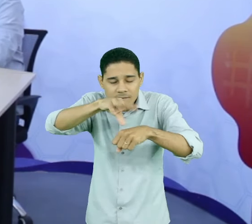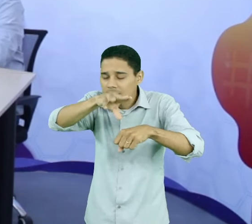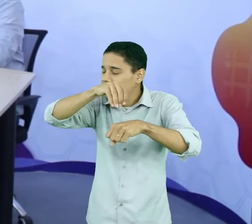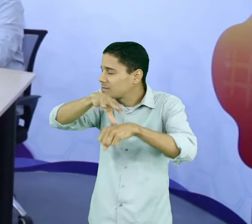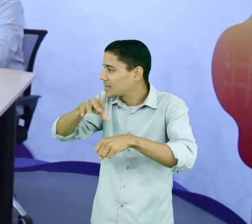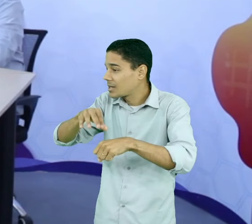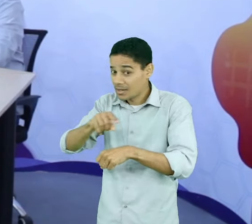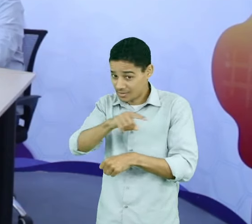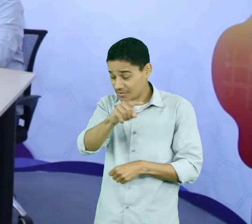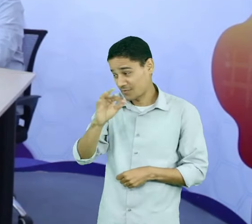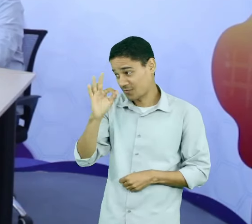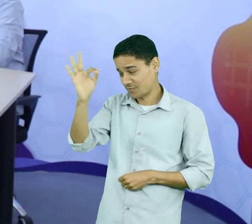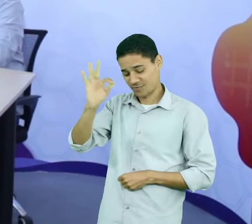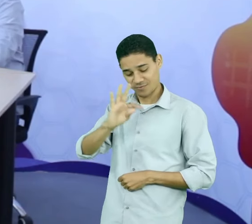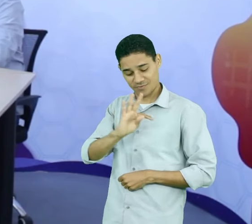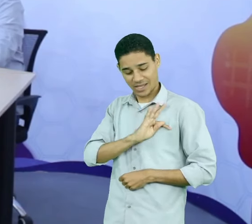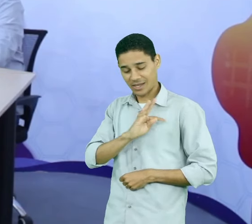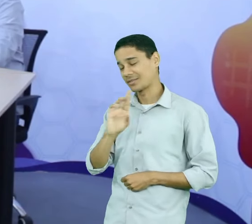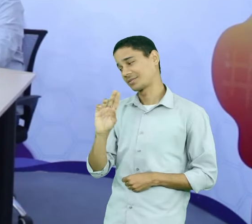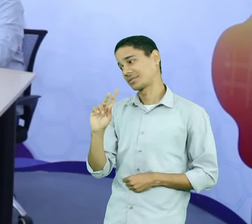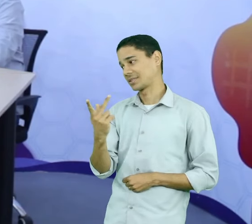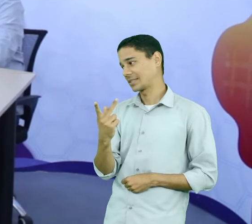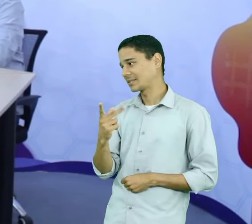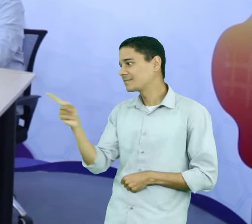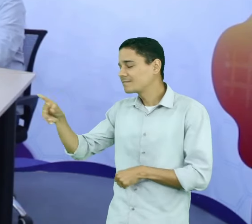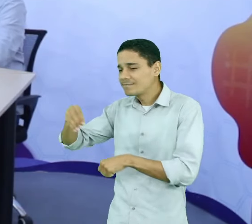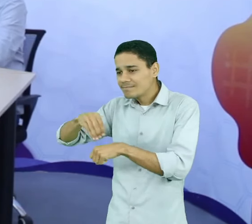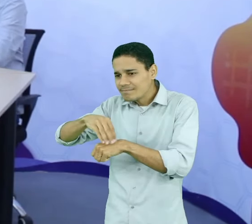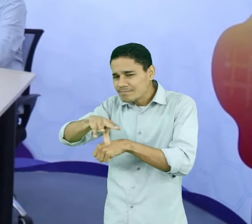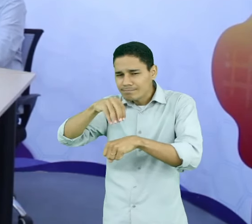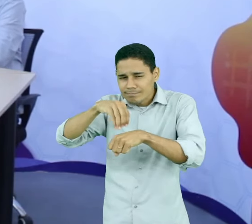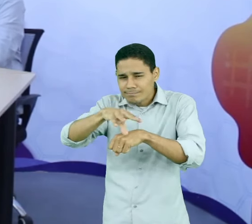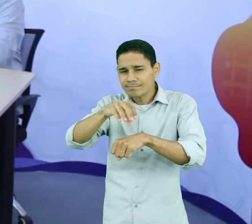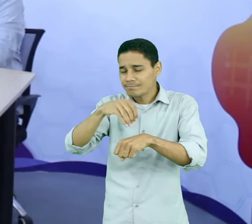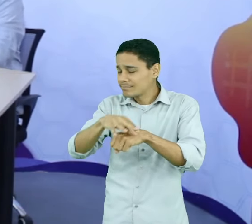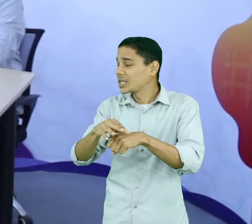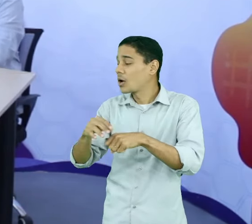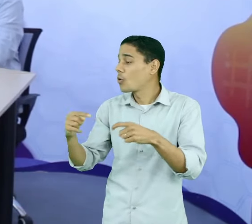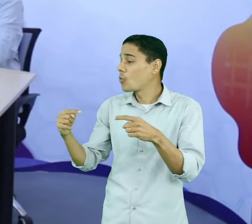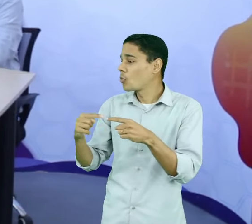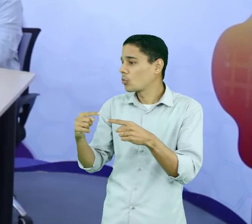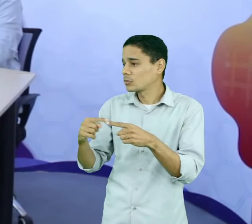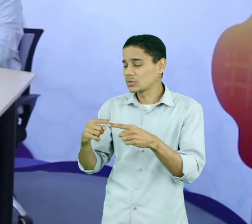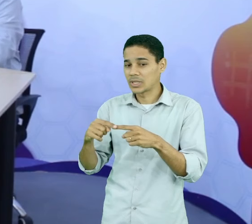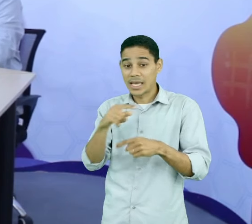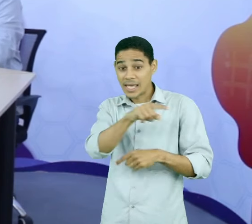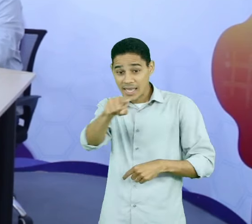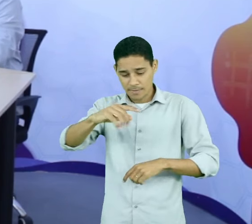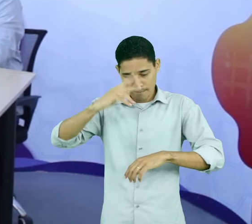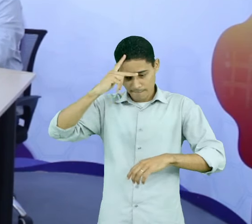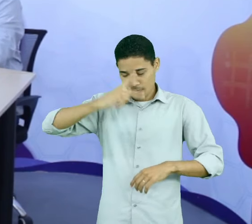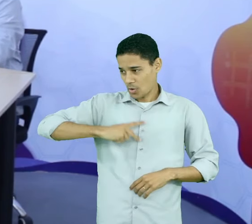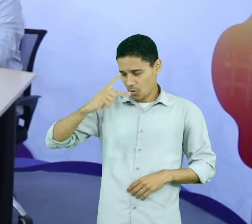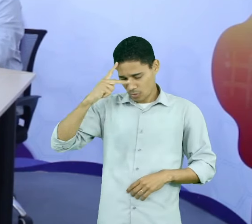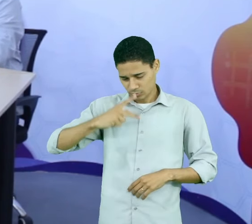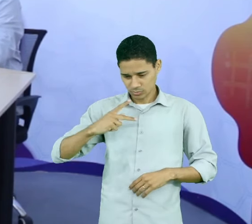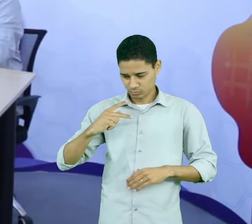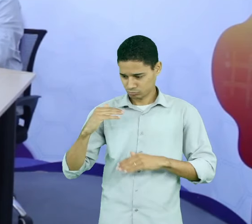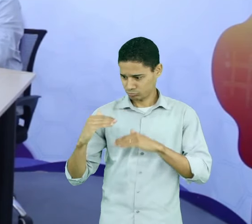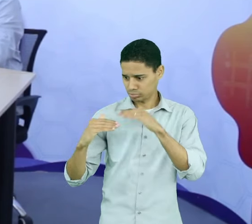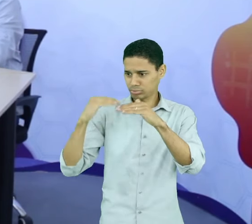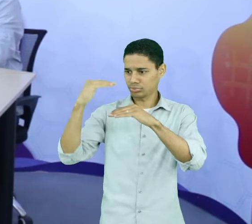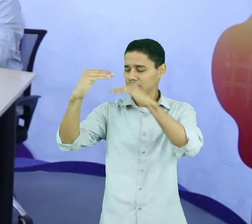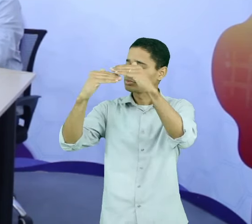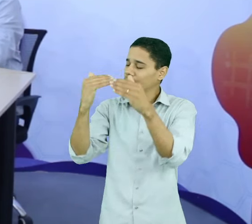técnicos de RH quanto à gestão das suas carreiras individuais? Muito